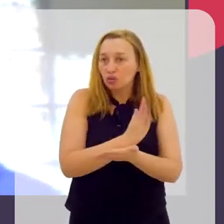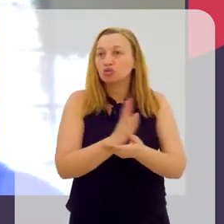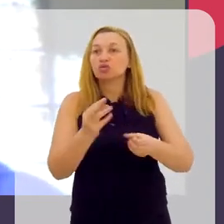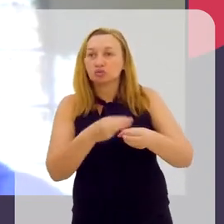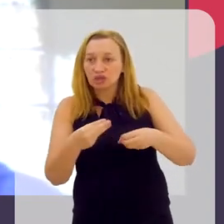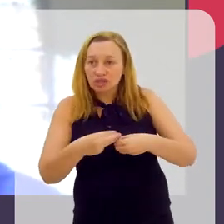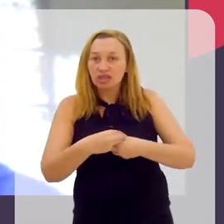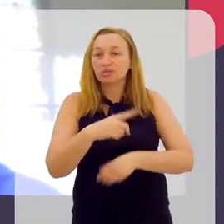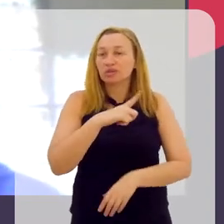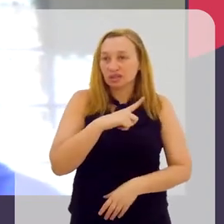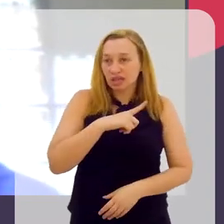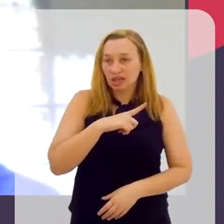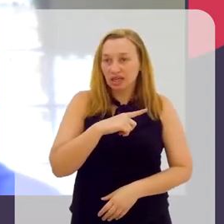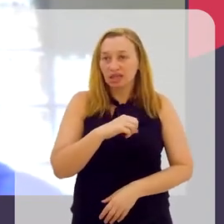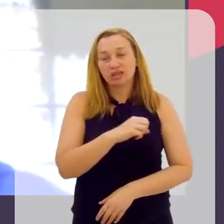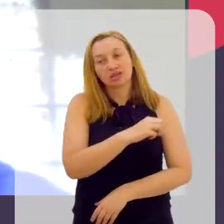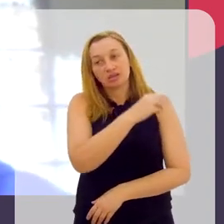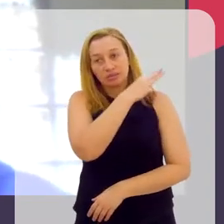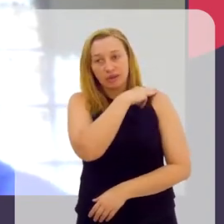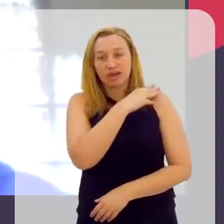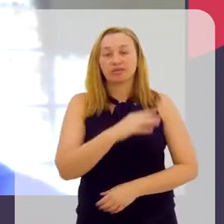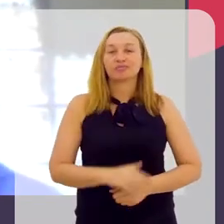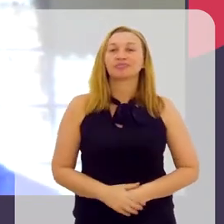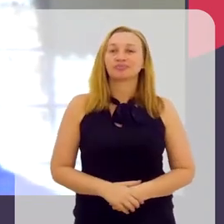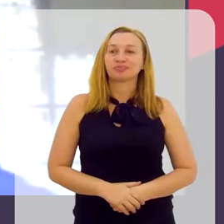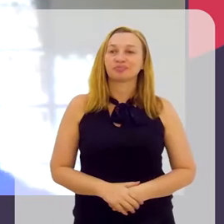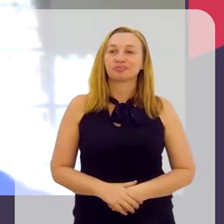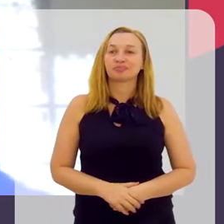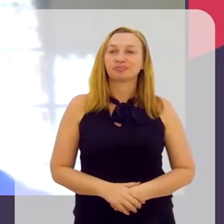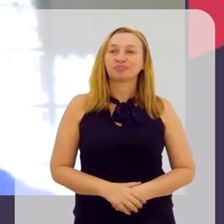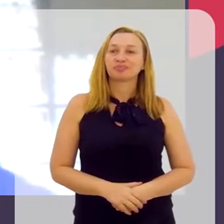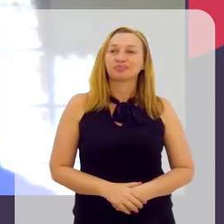municípios têm ensino médio a nível municipal.